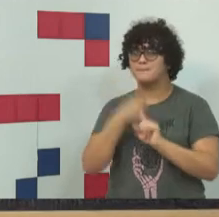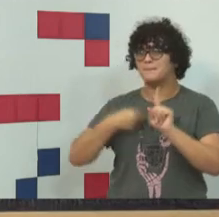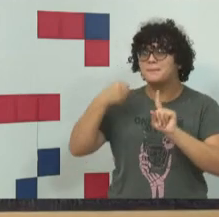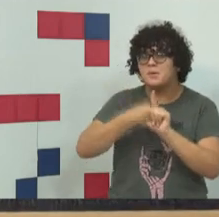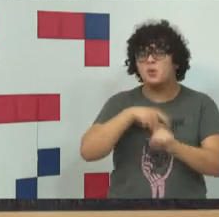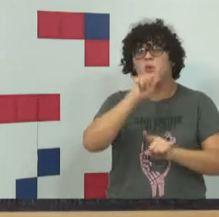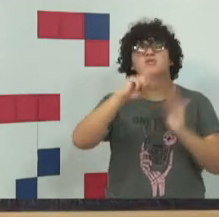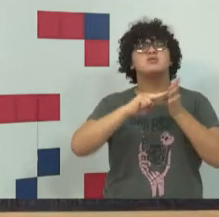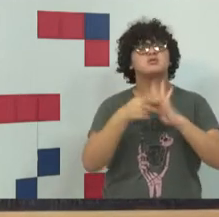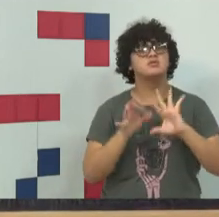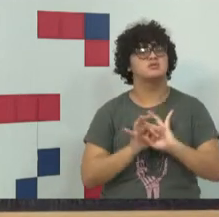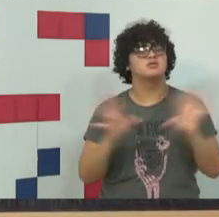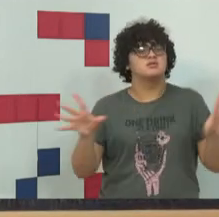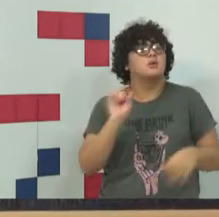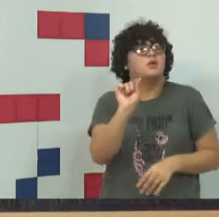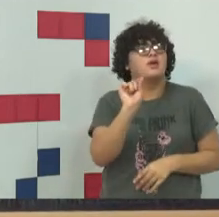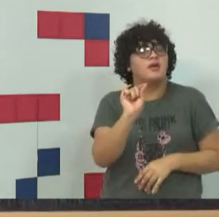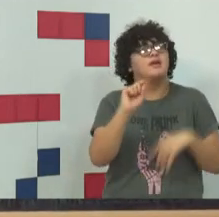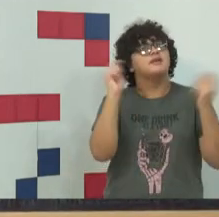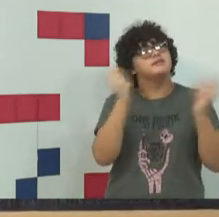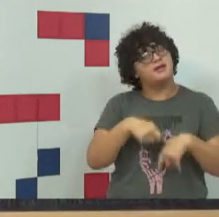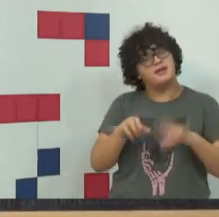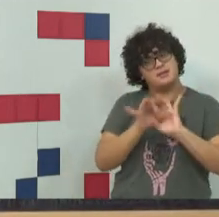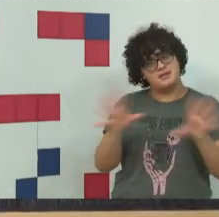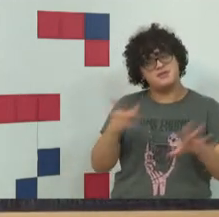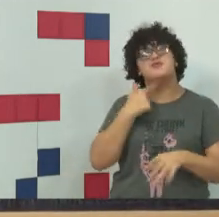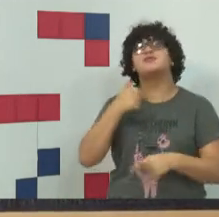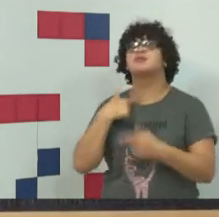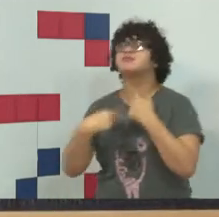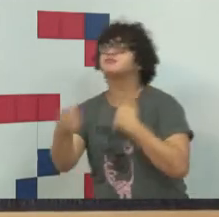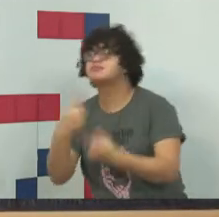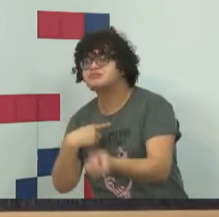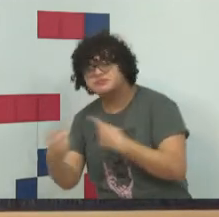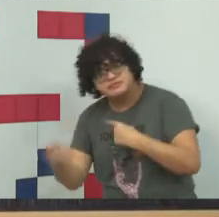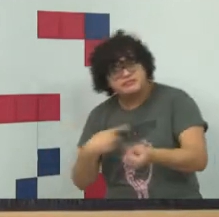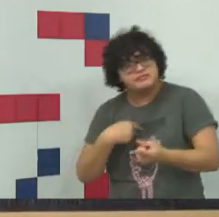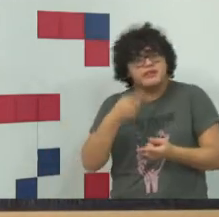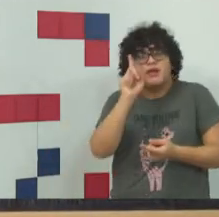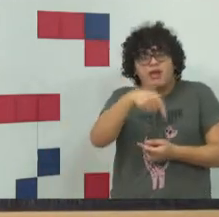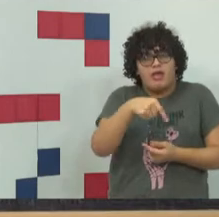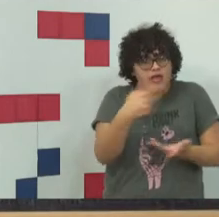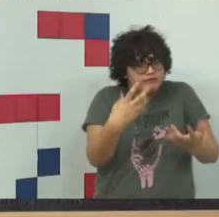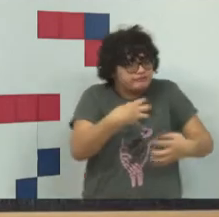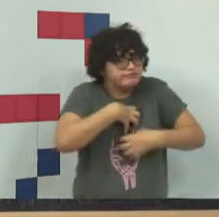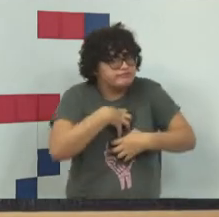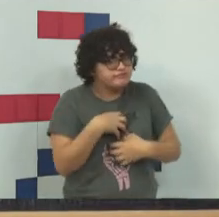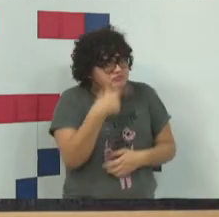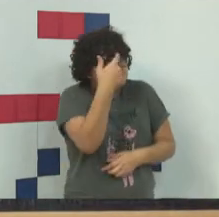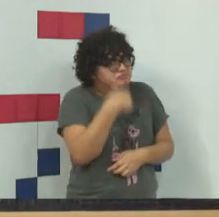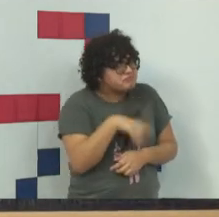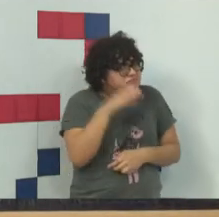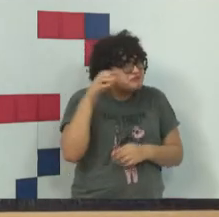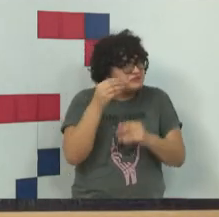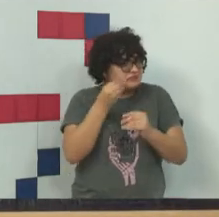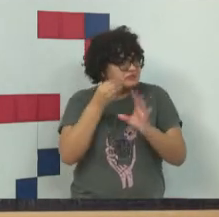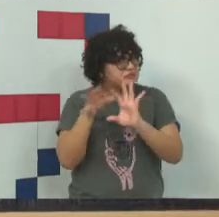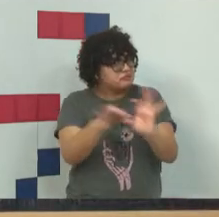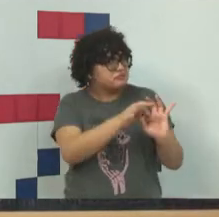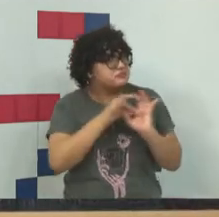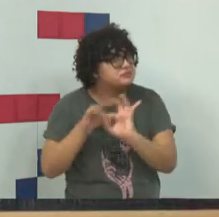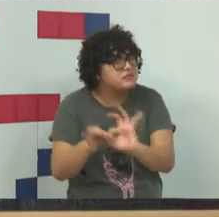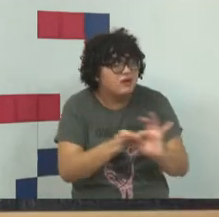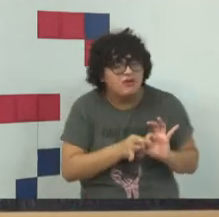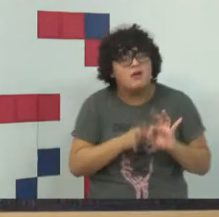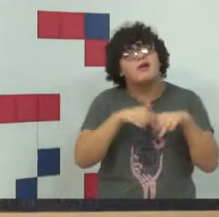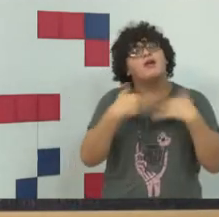essas liberdades. A minha liberdade de viver, a minha liberdade de culto, de associação, a